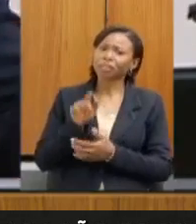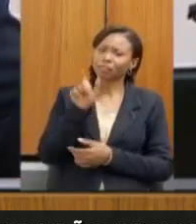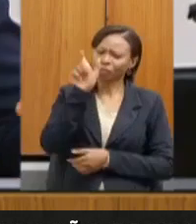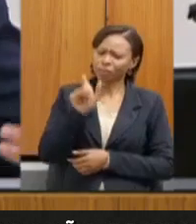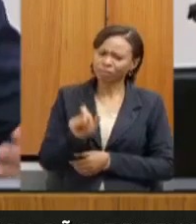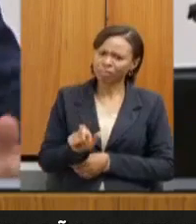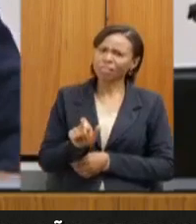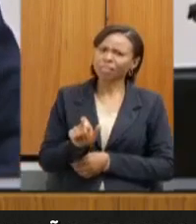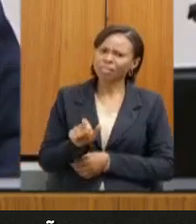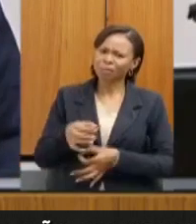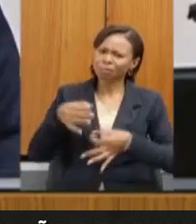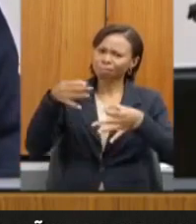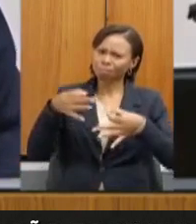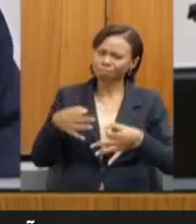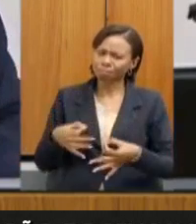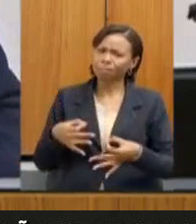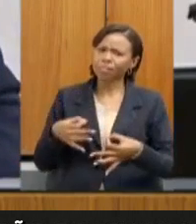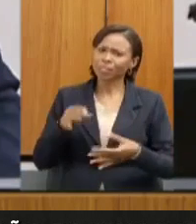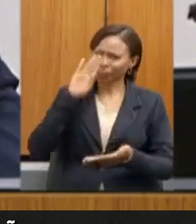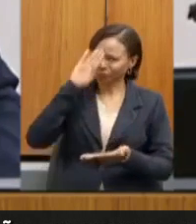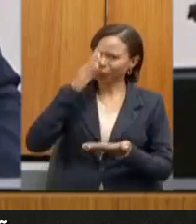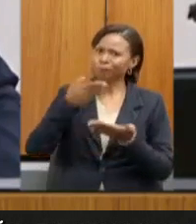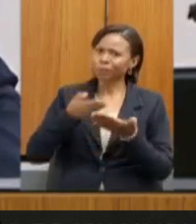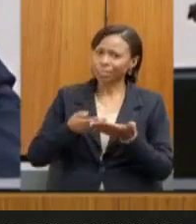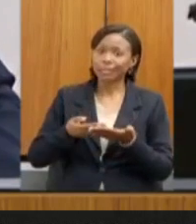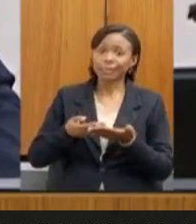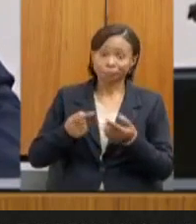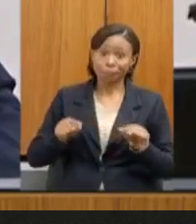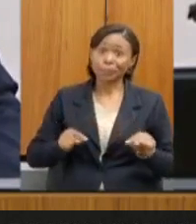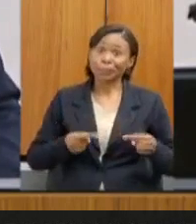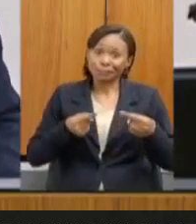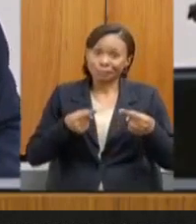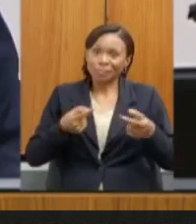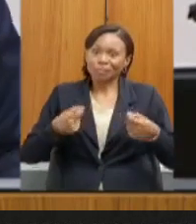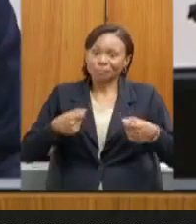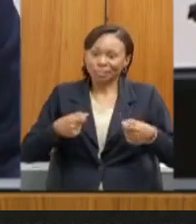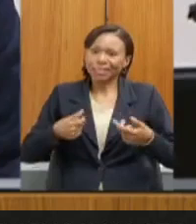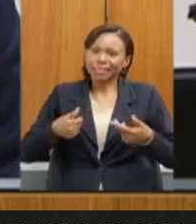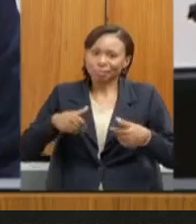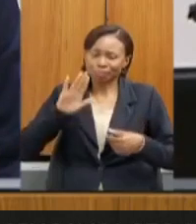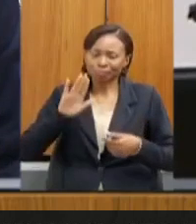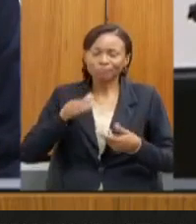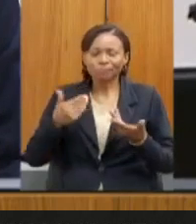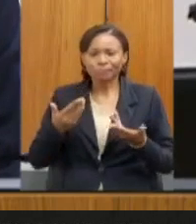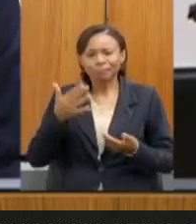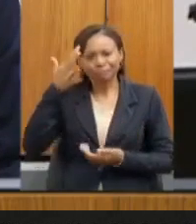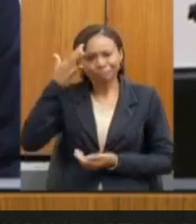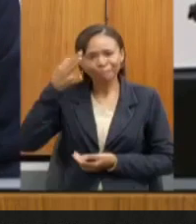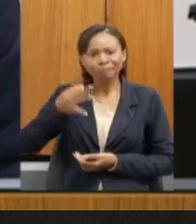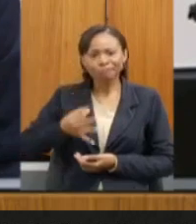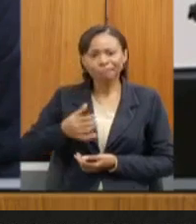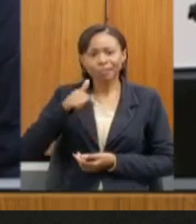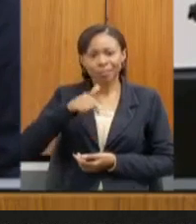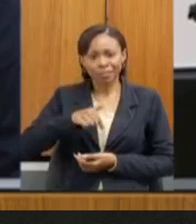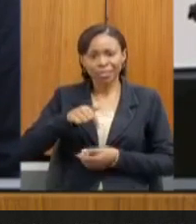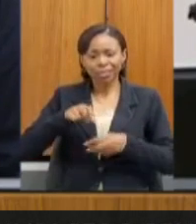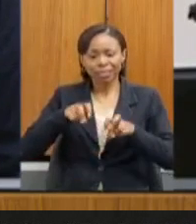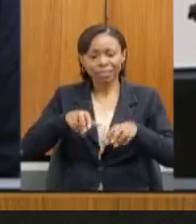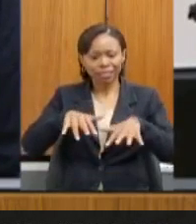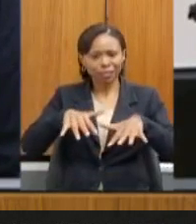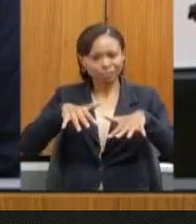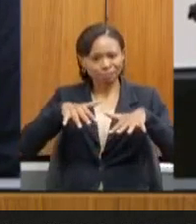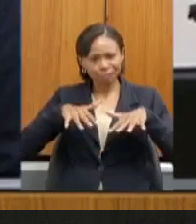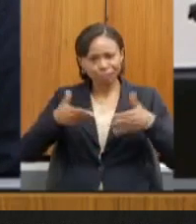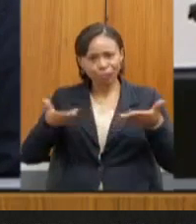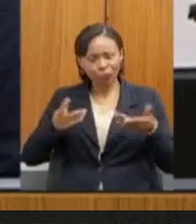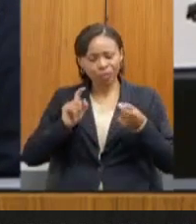credibilidade e confiança é um grande desafio. Nós temos que fazer mais, Marília? Então, eu tenho certeza que essa Assembleia, em nome de